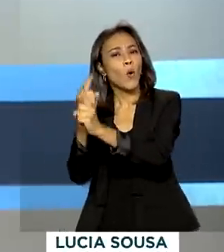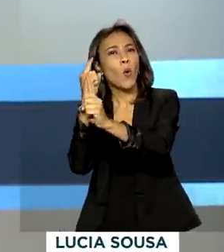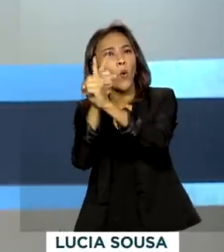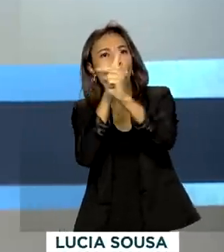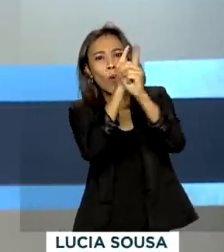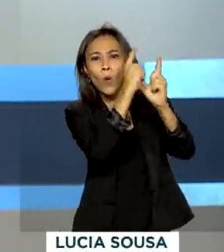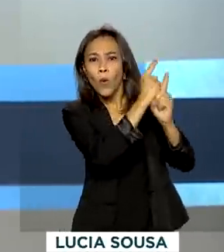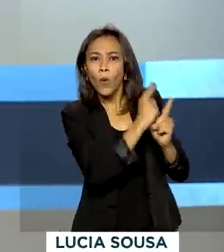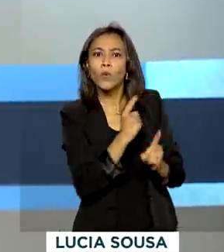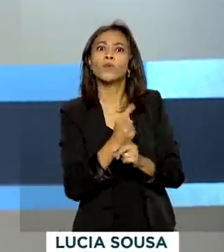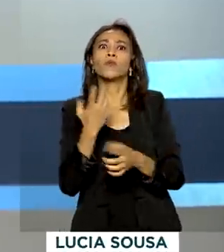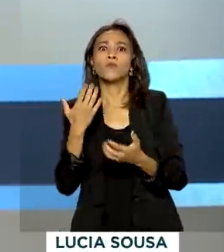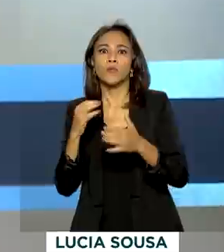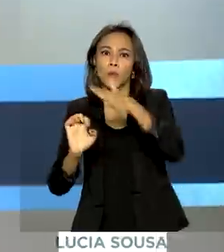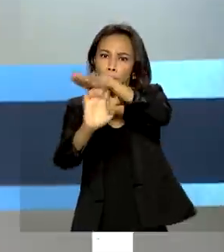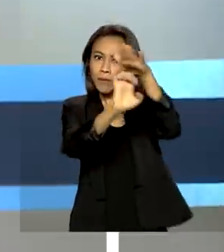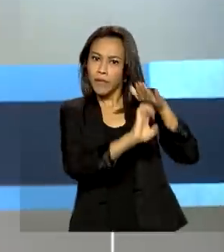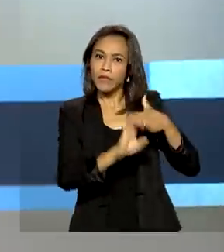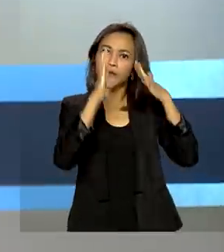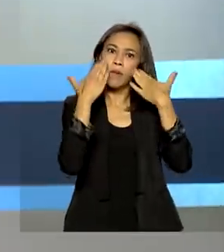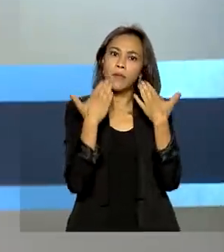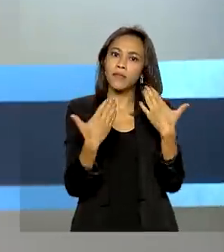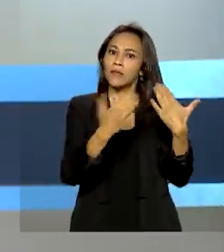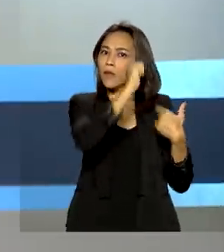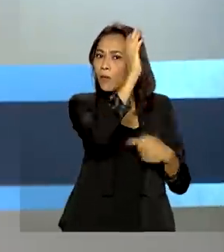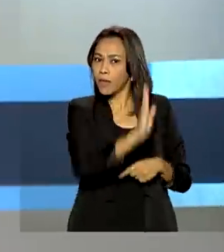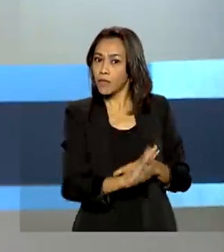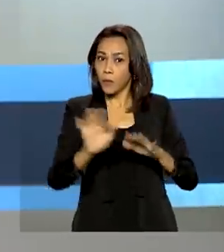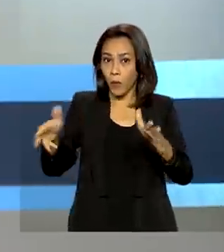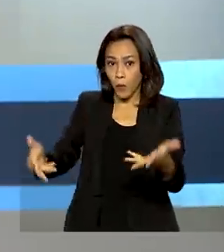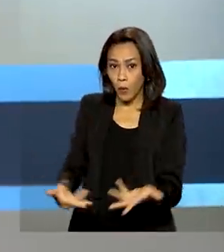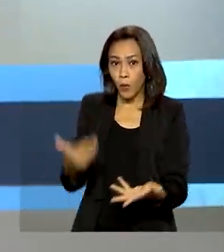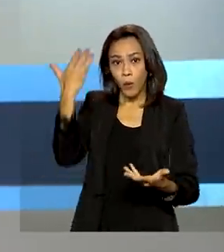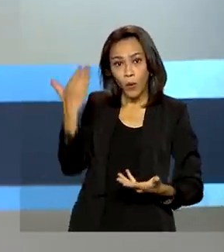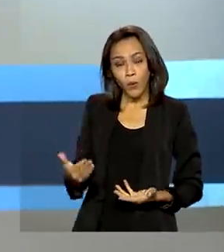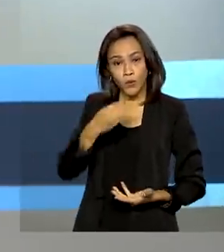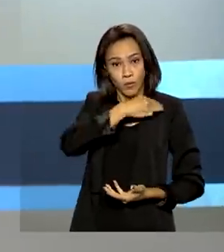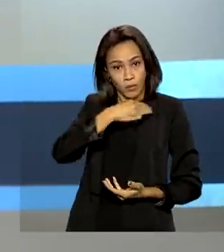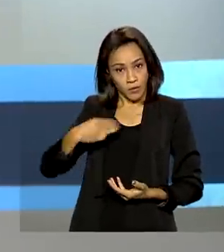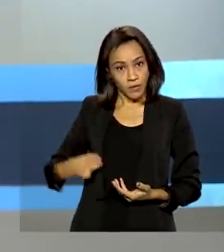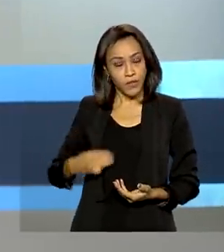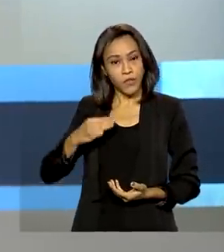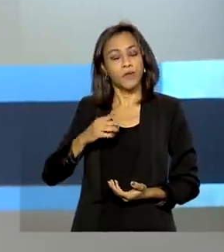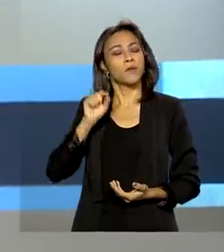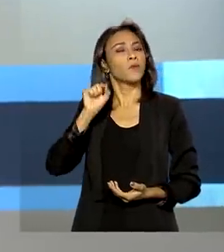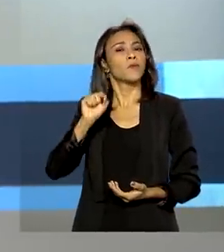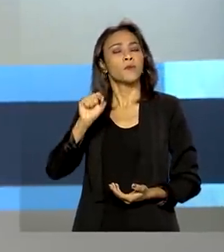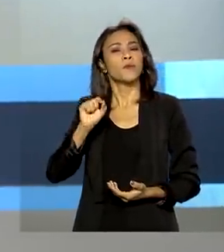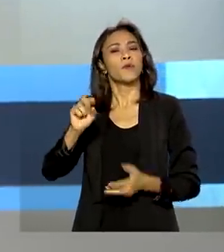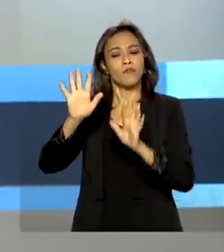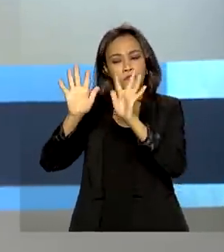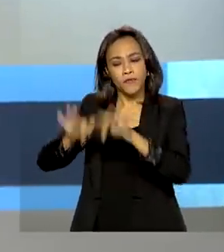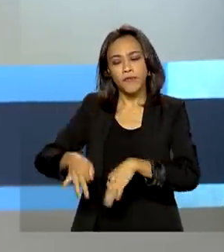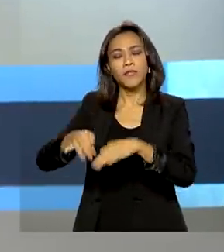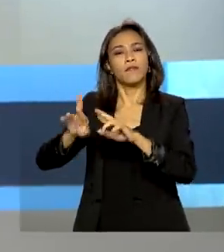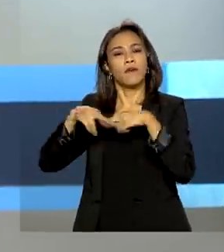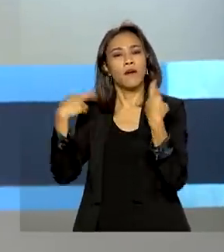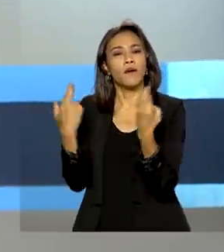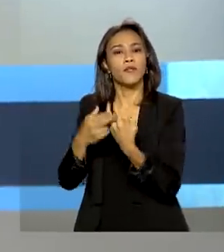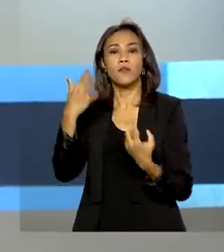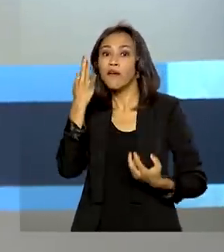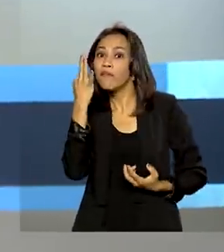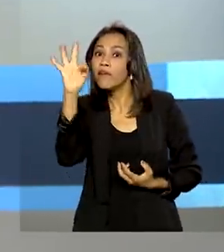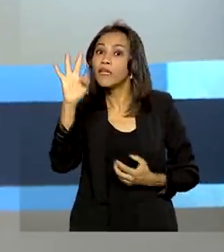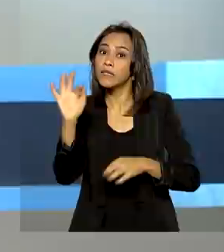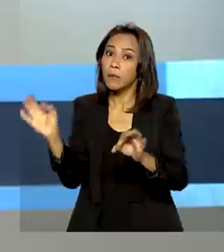investidores para apresentar o setor no Brasil. Hoje o ministro Tarcísio de Freitas refinaliza reuniões em Paris, na França,